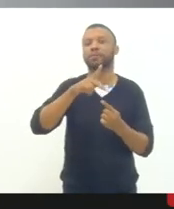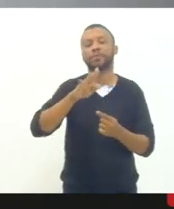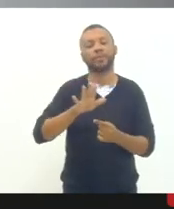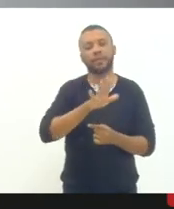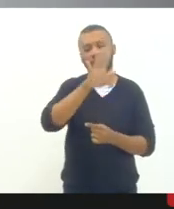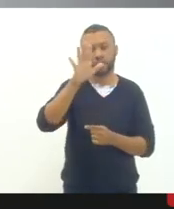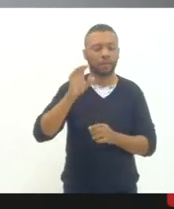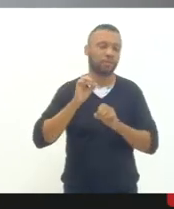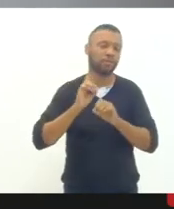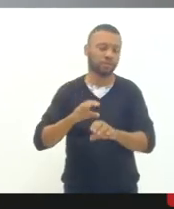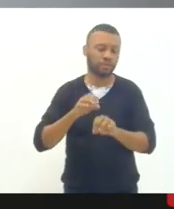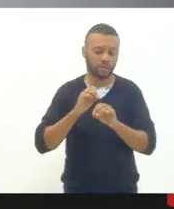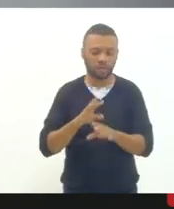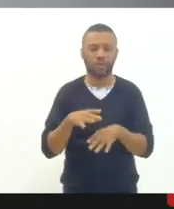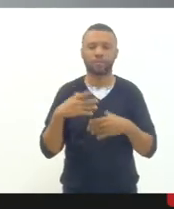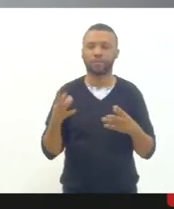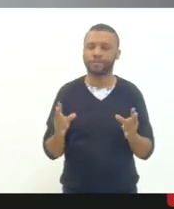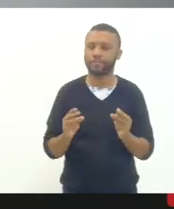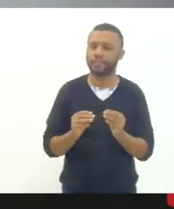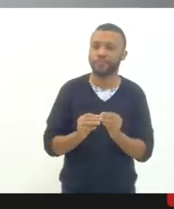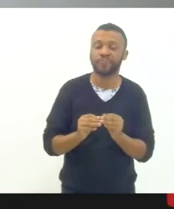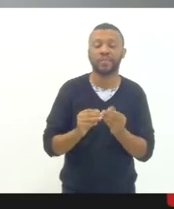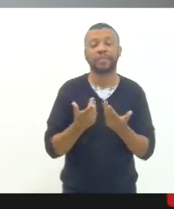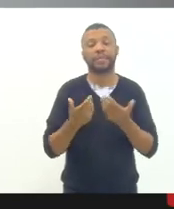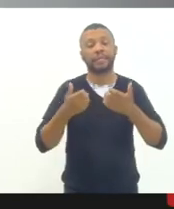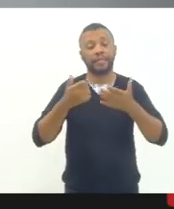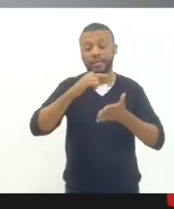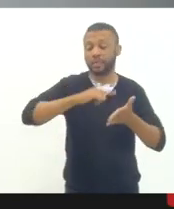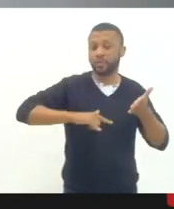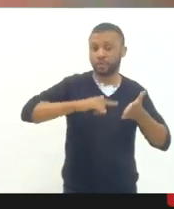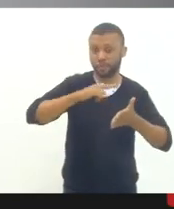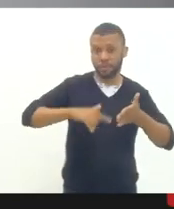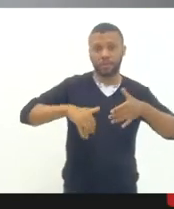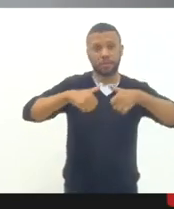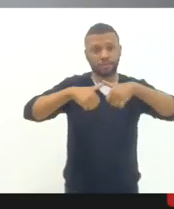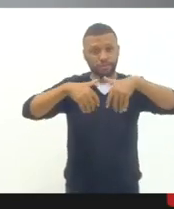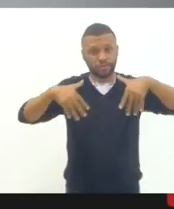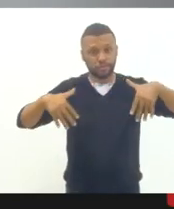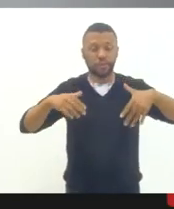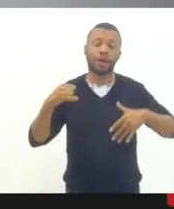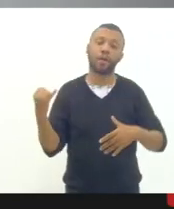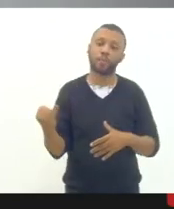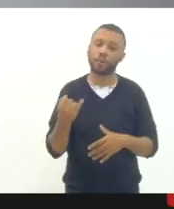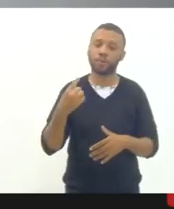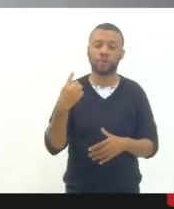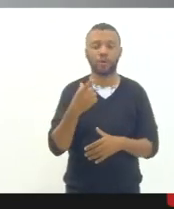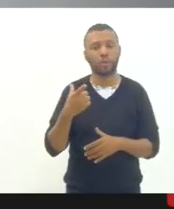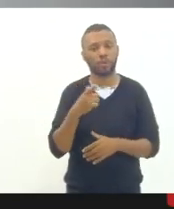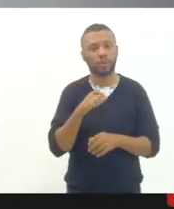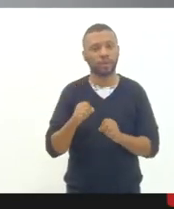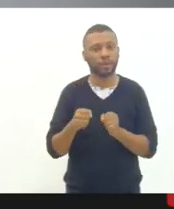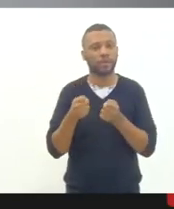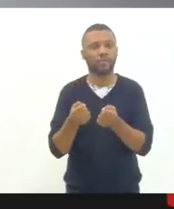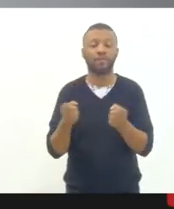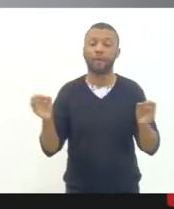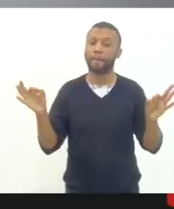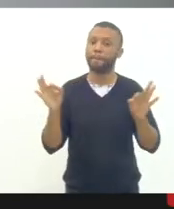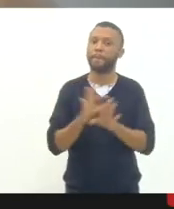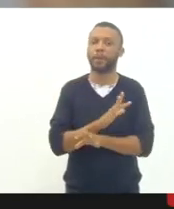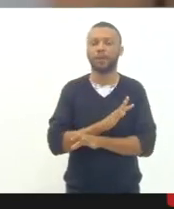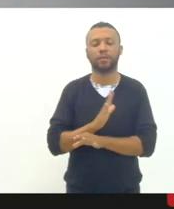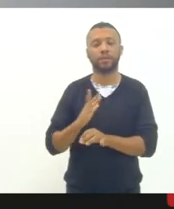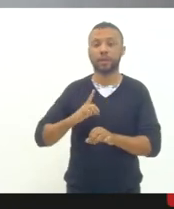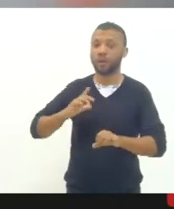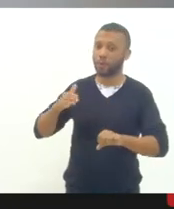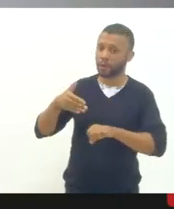ou seja essa diretriz é importantíssima para que a gente possa garantir a plenitude do direito à educação e